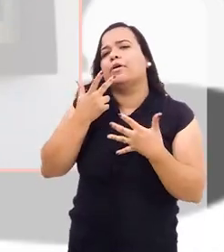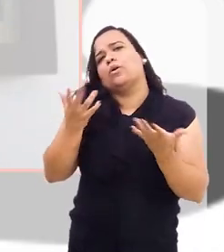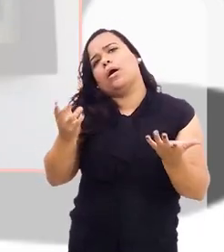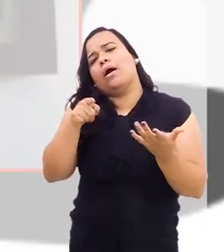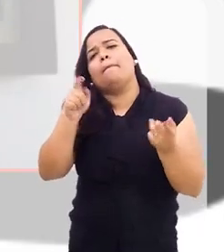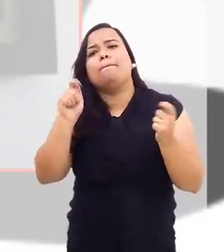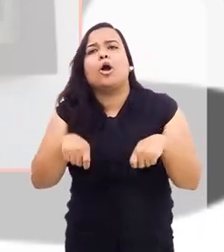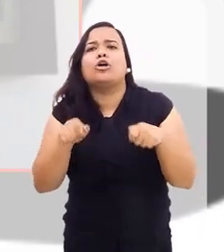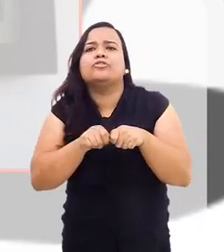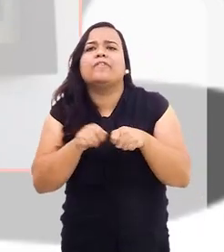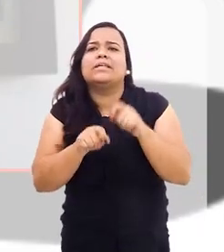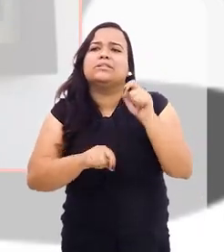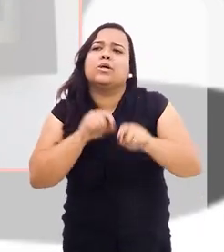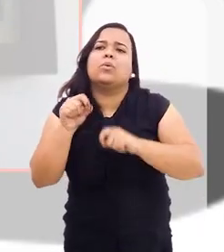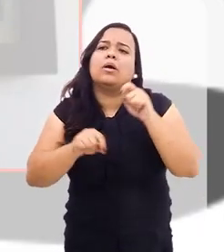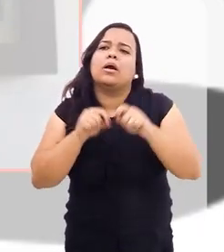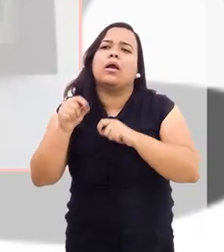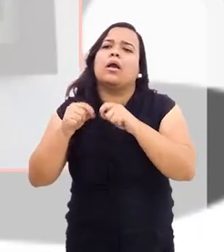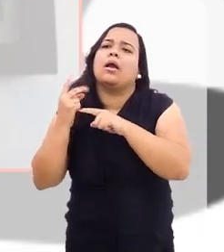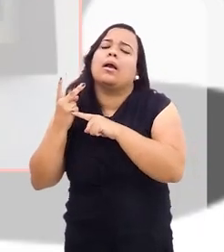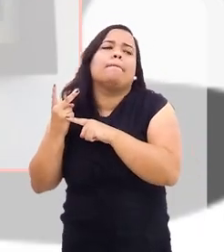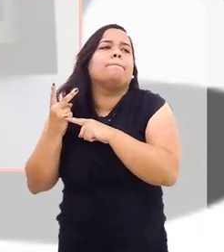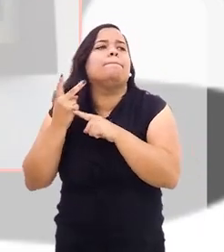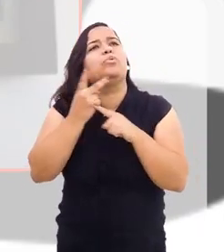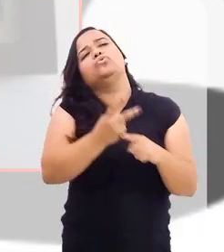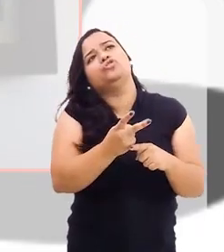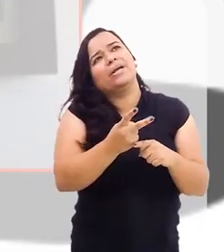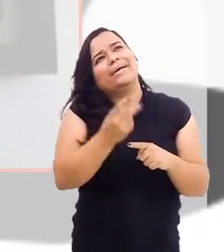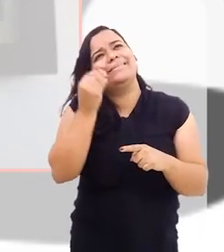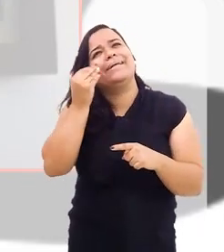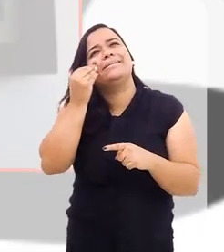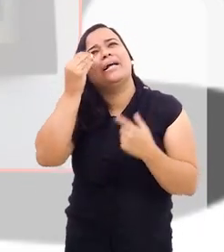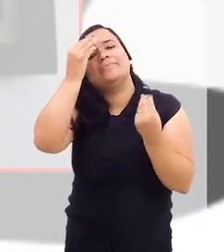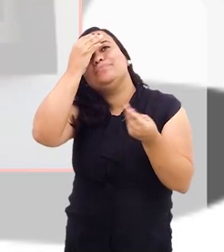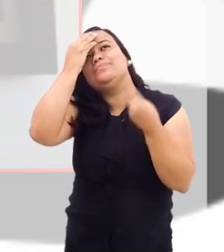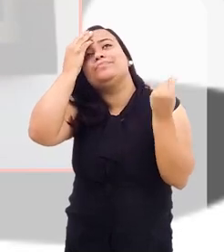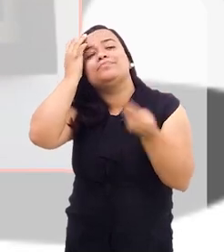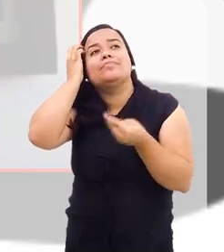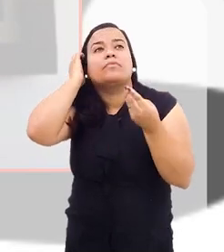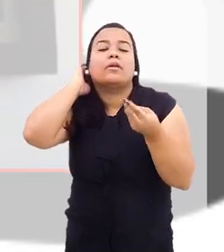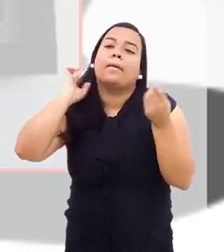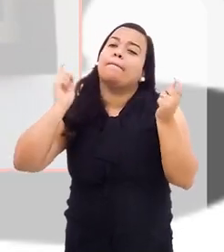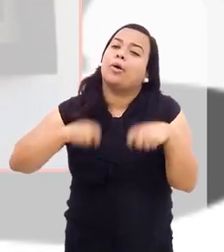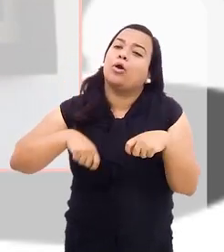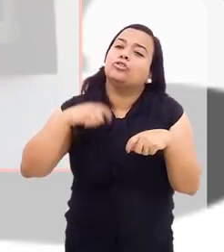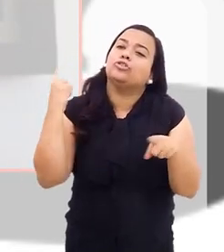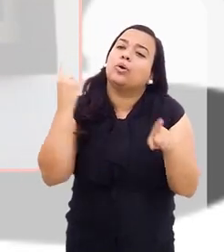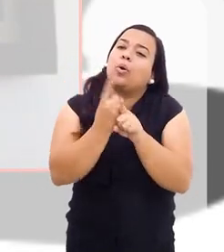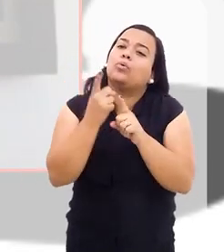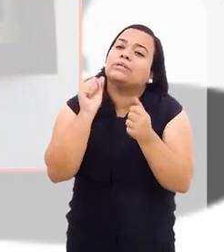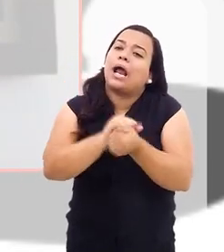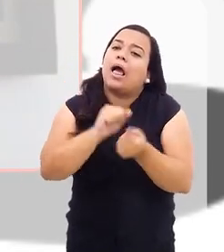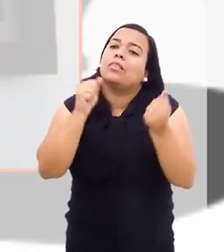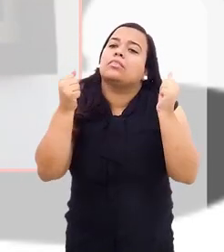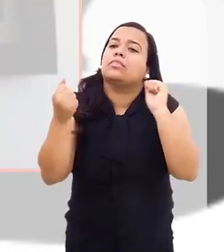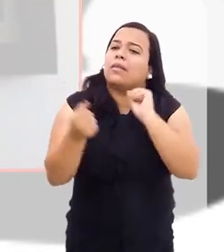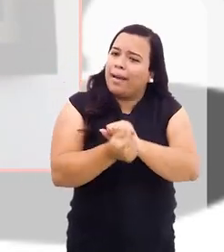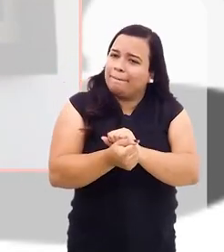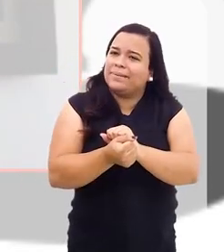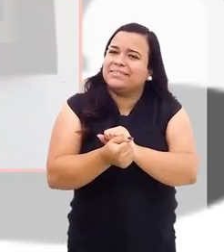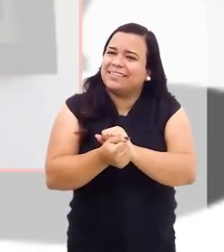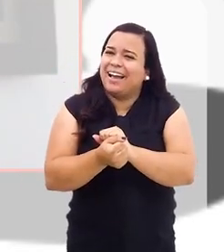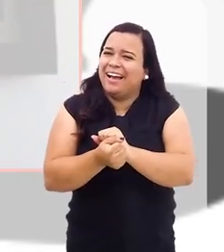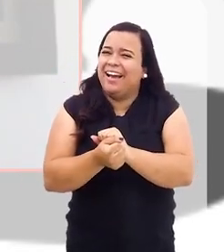você, ao invés de fazer isso, você não busca tentar encontrar adaptações,